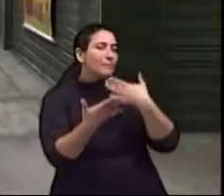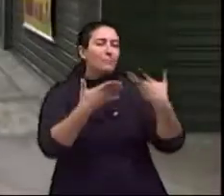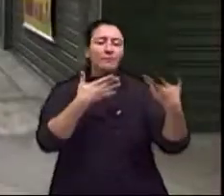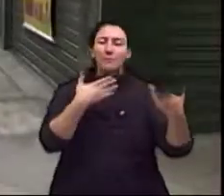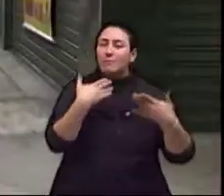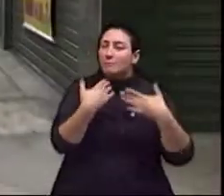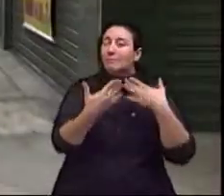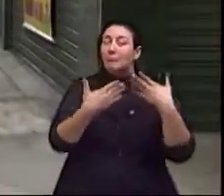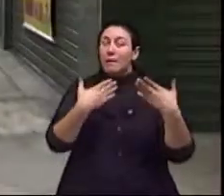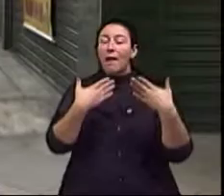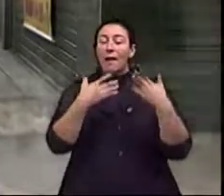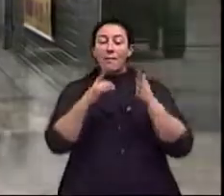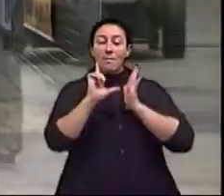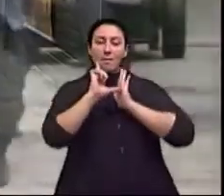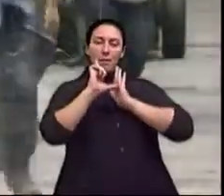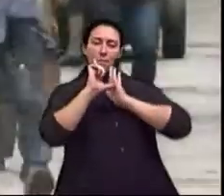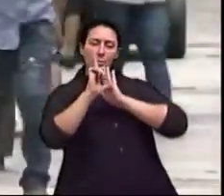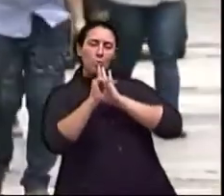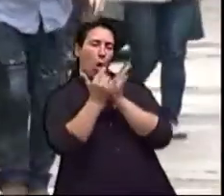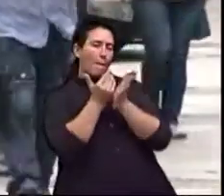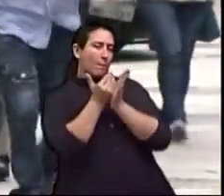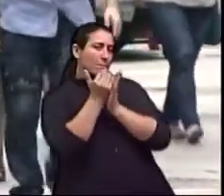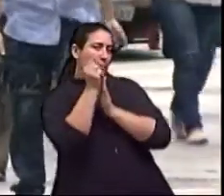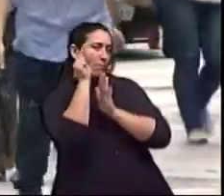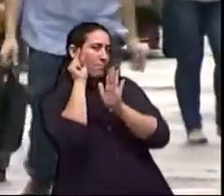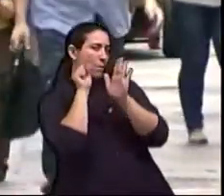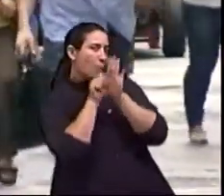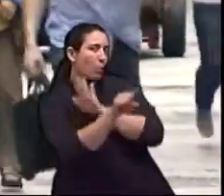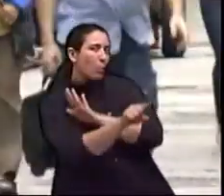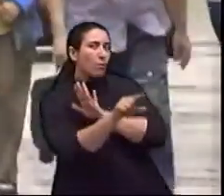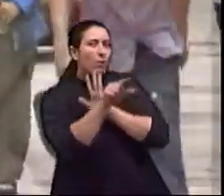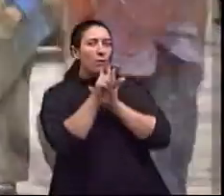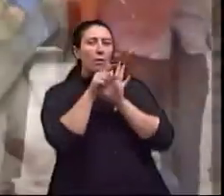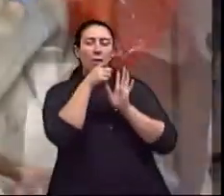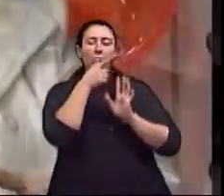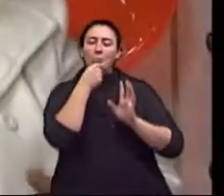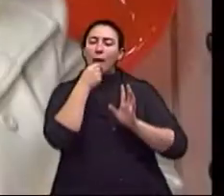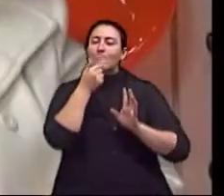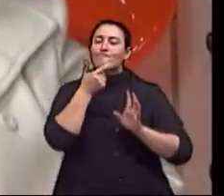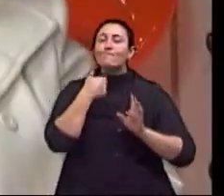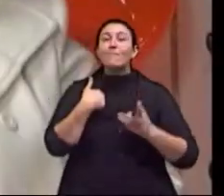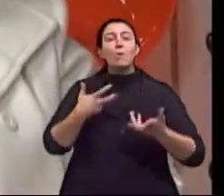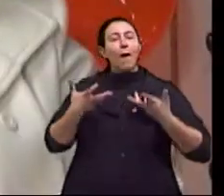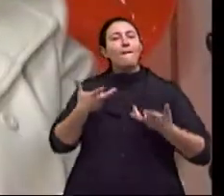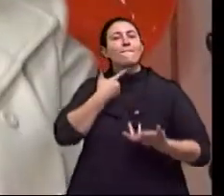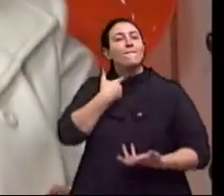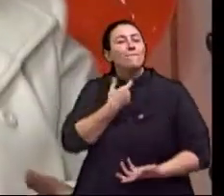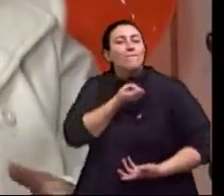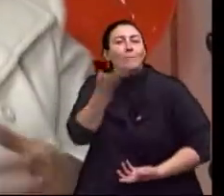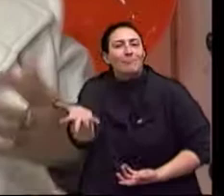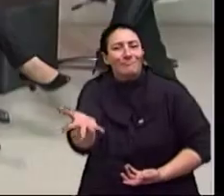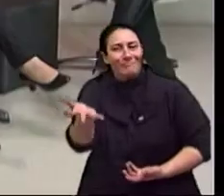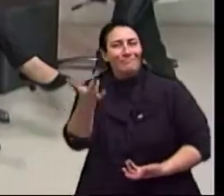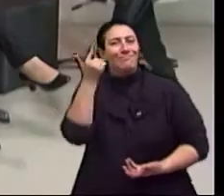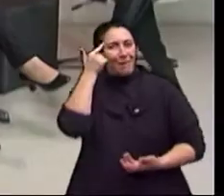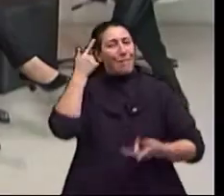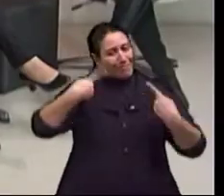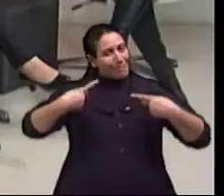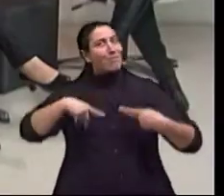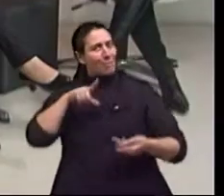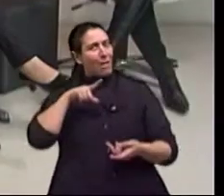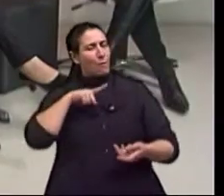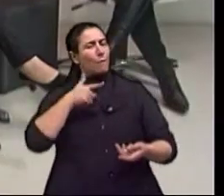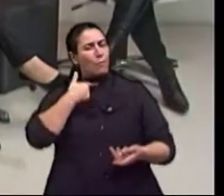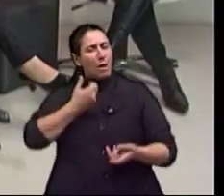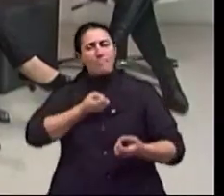Quando dado essa oportunidade, parece que está explodindo no homem esse desejo. Eu quero ser ouvido e compreendido dentro